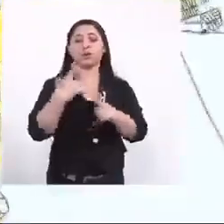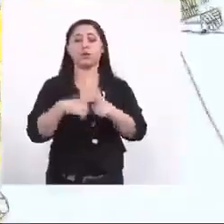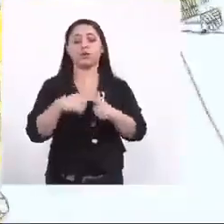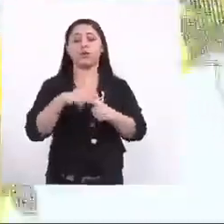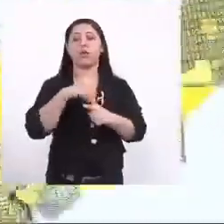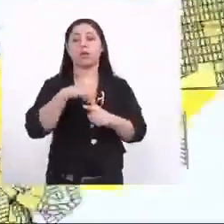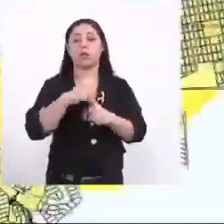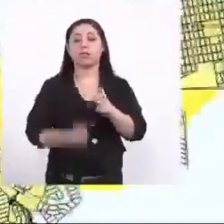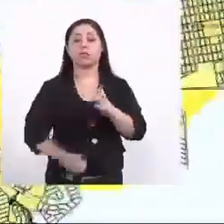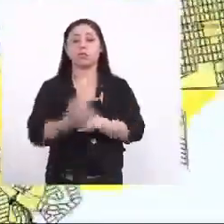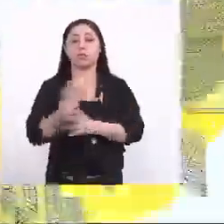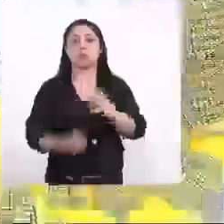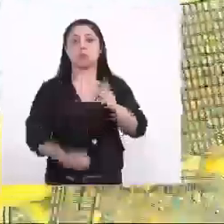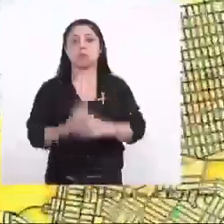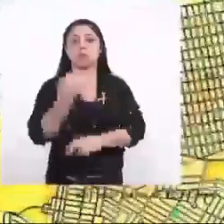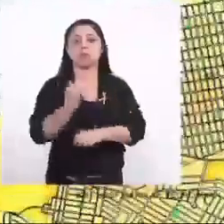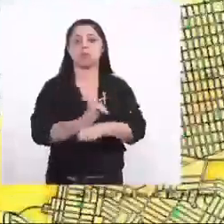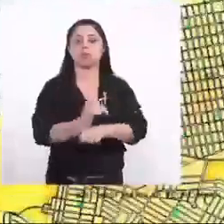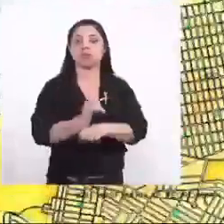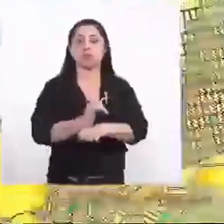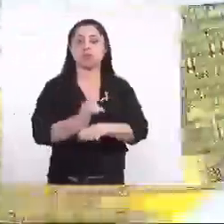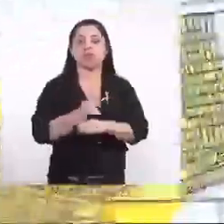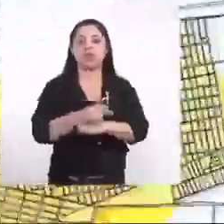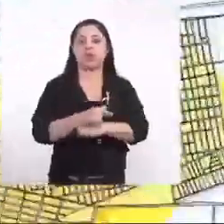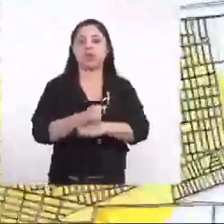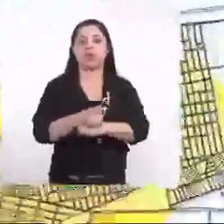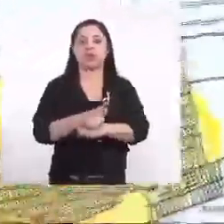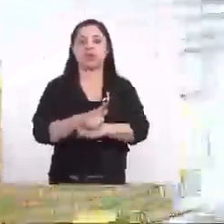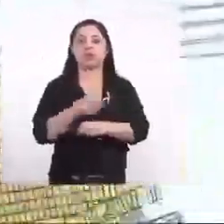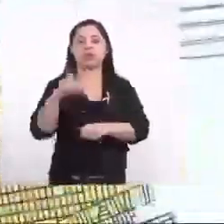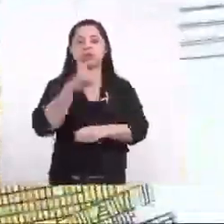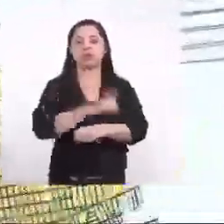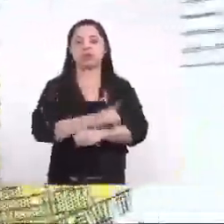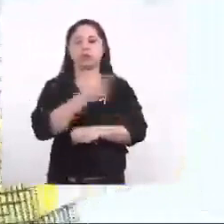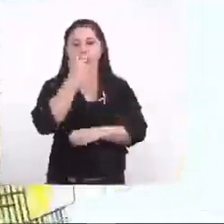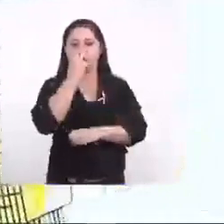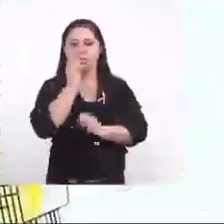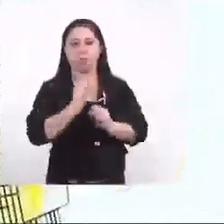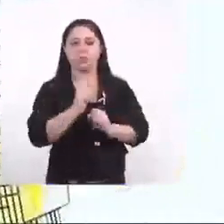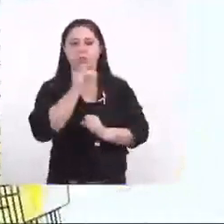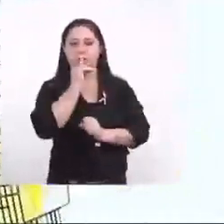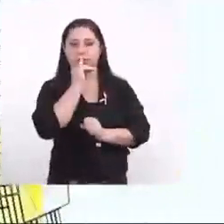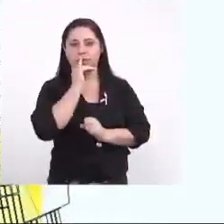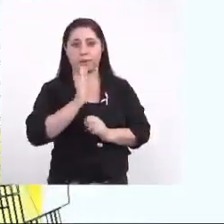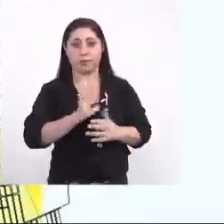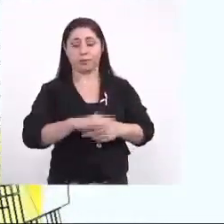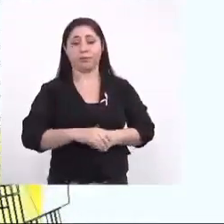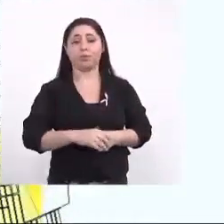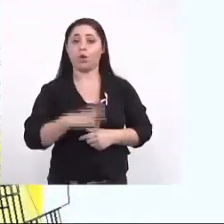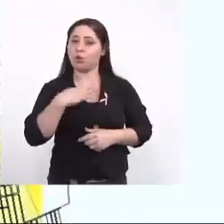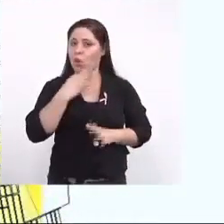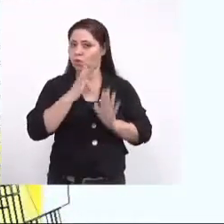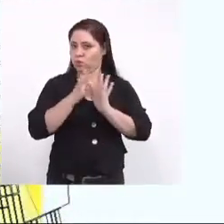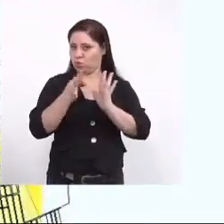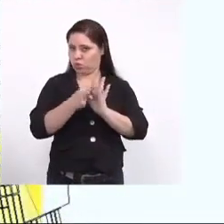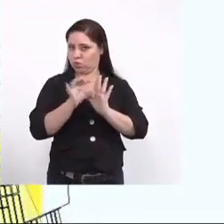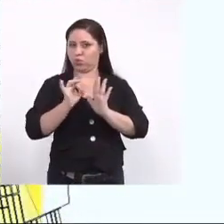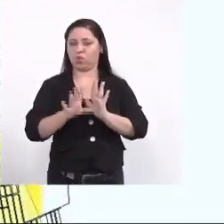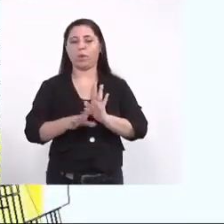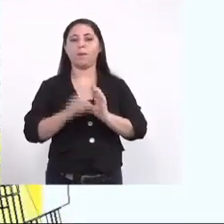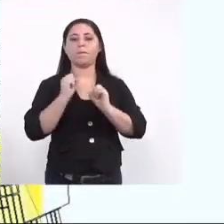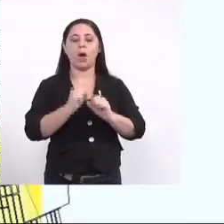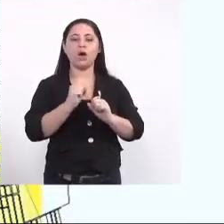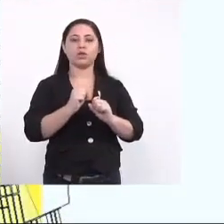por ter um maior enfoque então eu posso ter um deslocamento por exemplo seria apenas uma hipótese eu poderia ter um